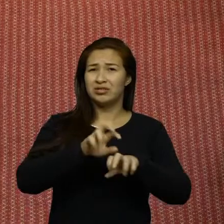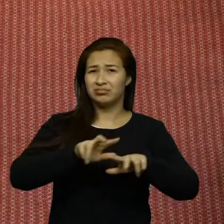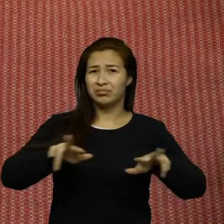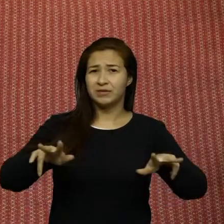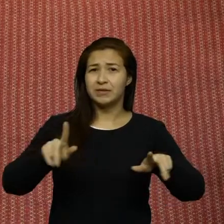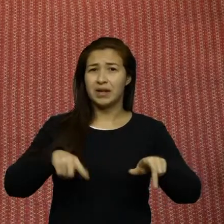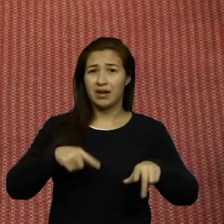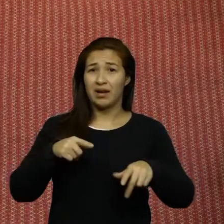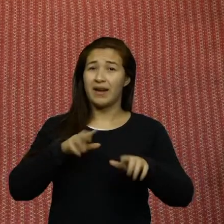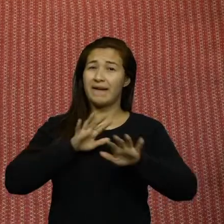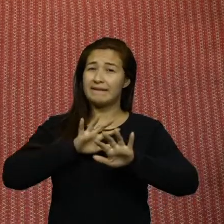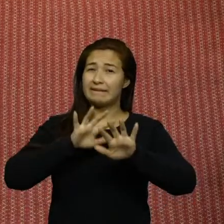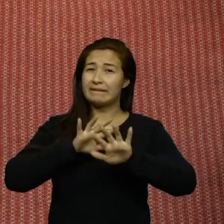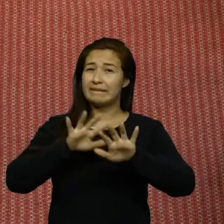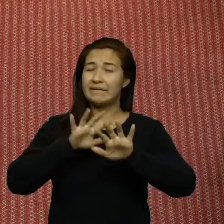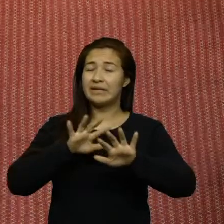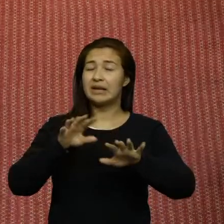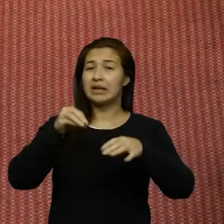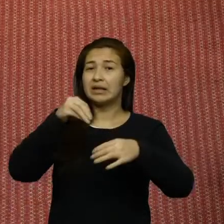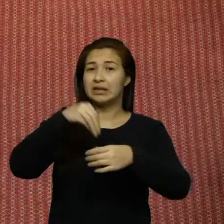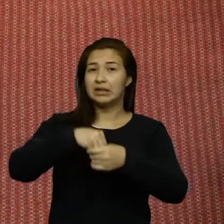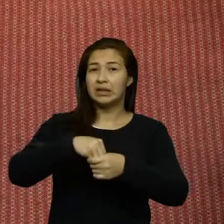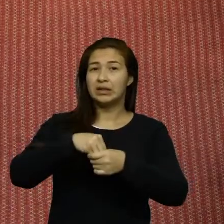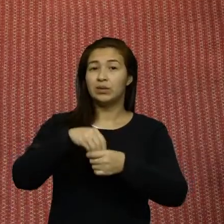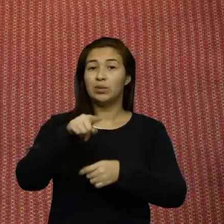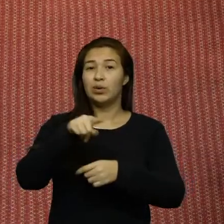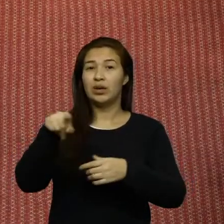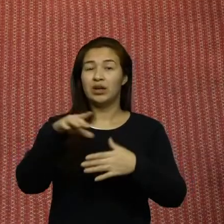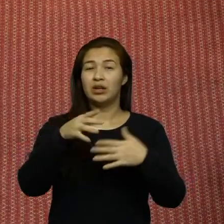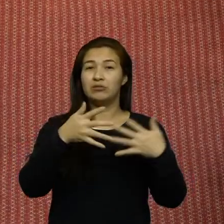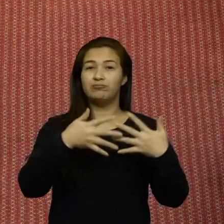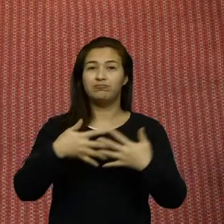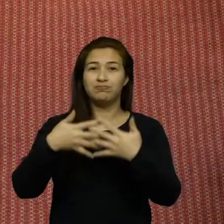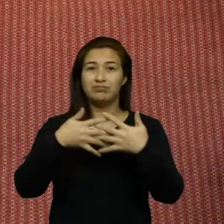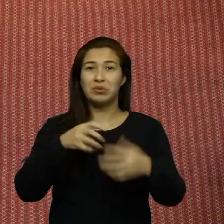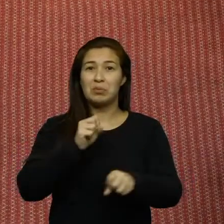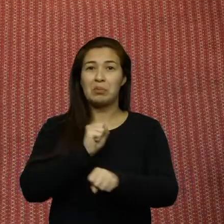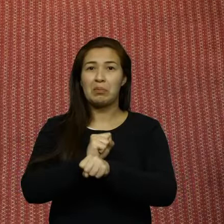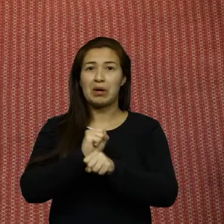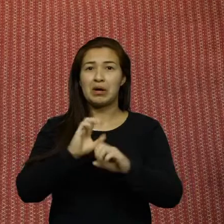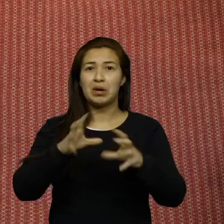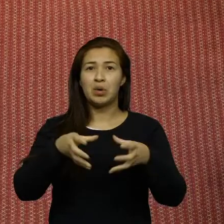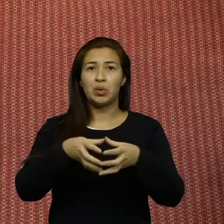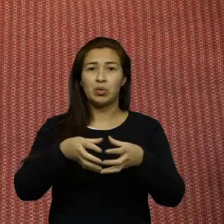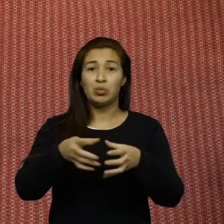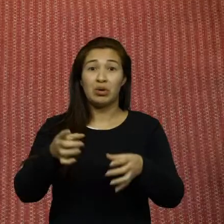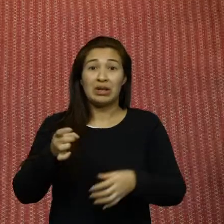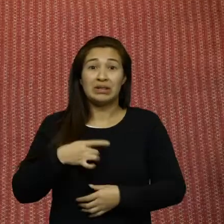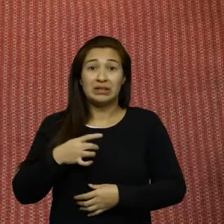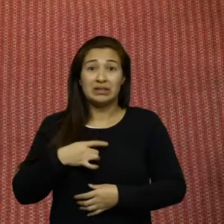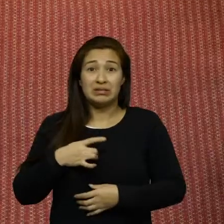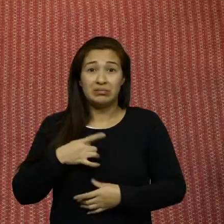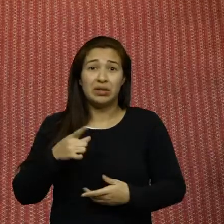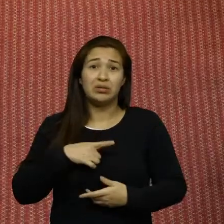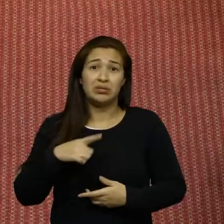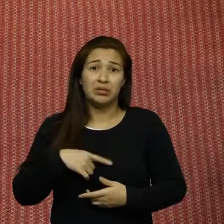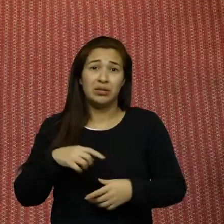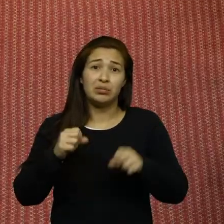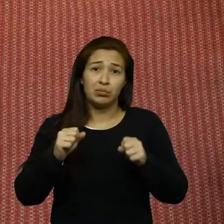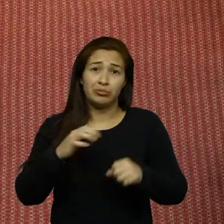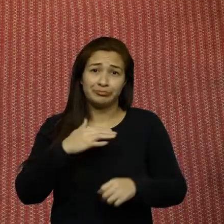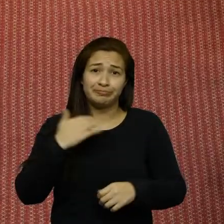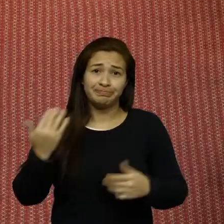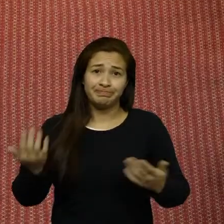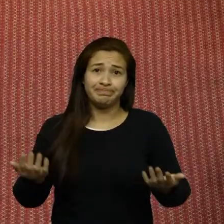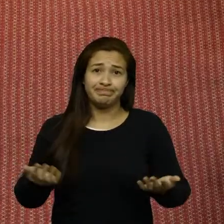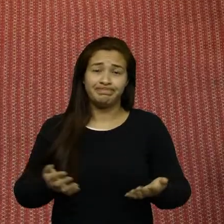ameaça o cara está lá no rincão no sertão perdido o caminhoneiro lá e é parado numa guarnição ele tem medo mesmo até mesmo da própria vida dele se ele for deixar da